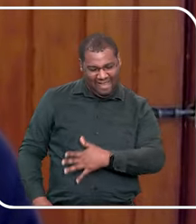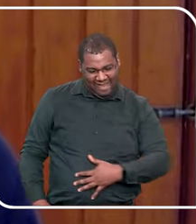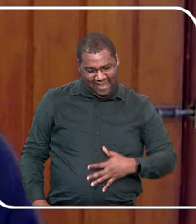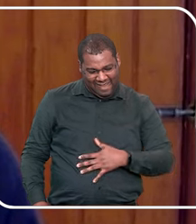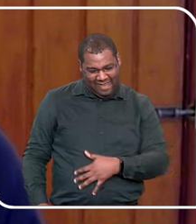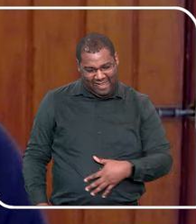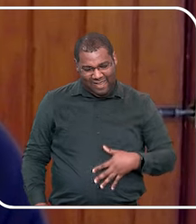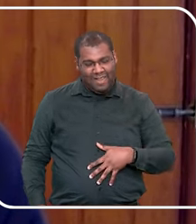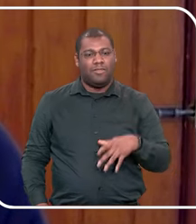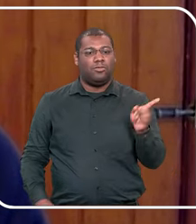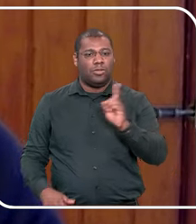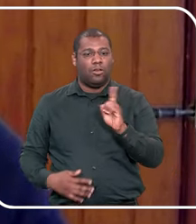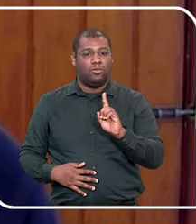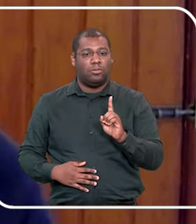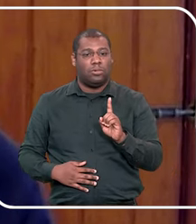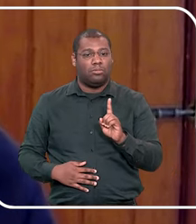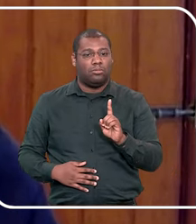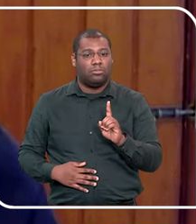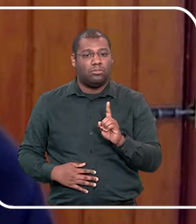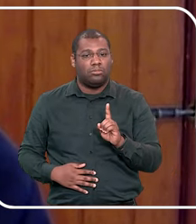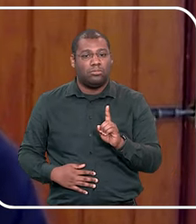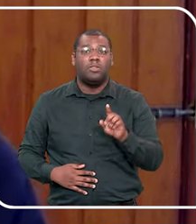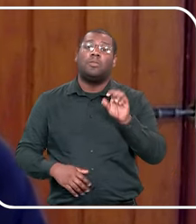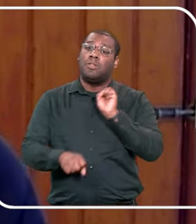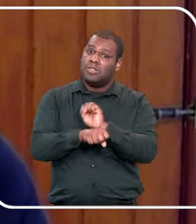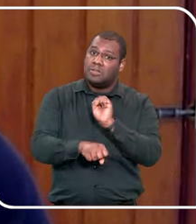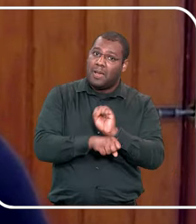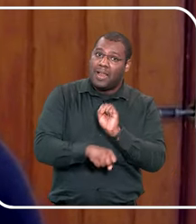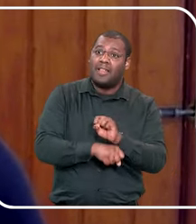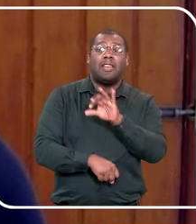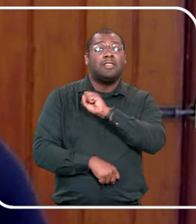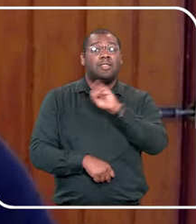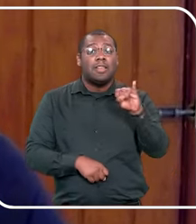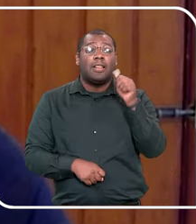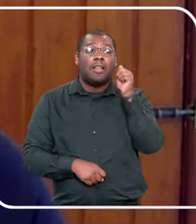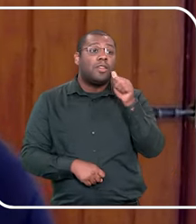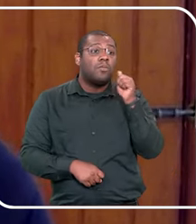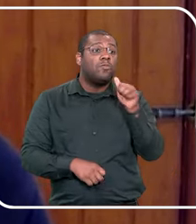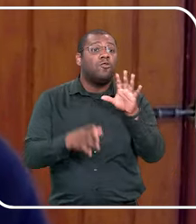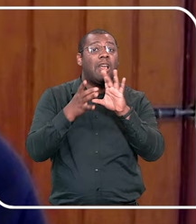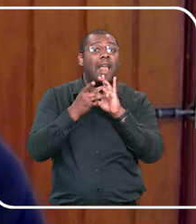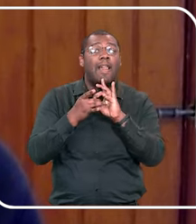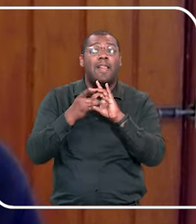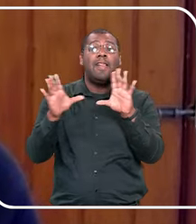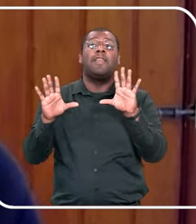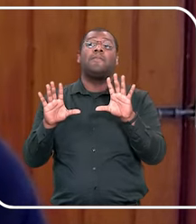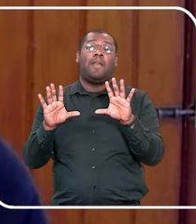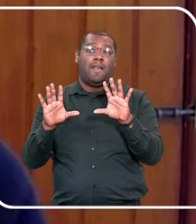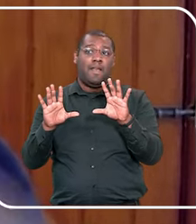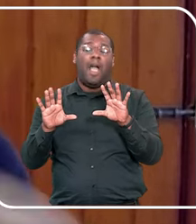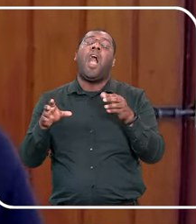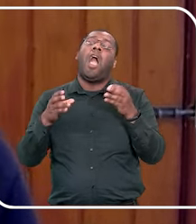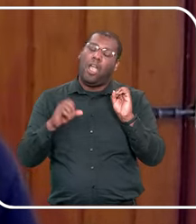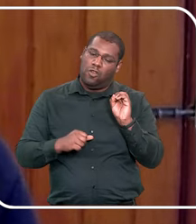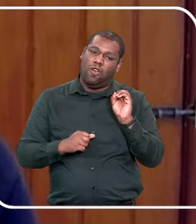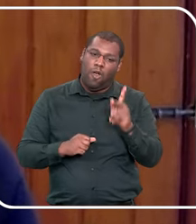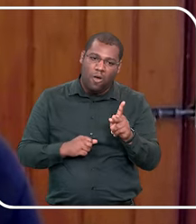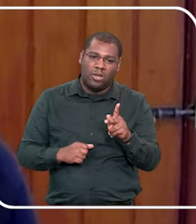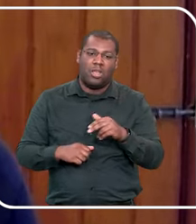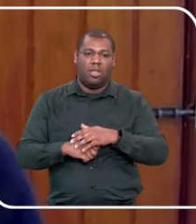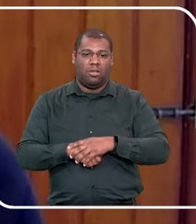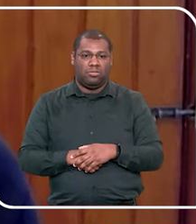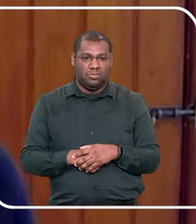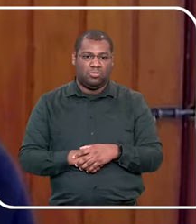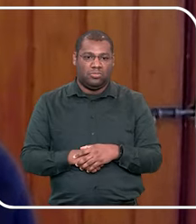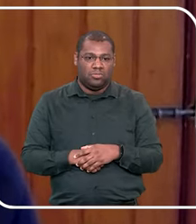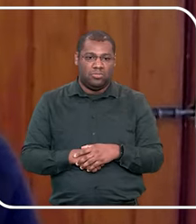colega de sala colocando a mão na barriga dela, nossa, barriga sarada e põe a mão na barriga do seu colega, da sua colega.